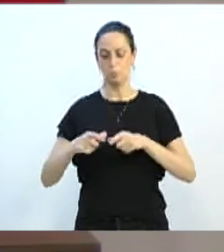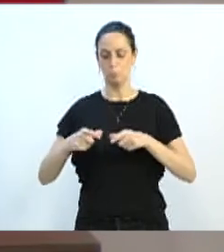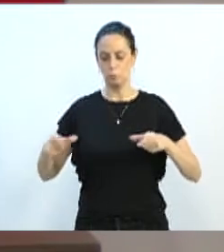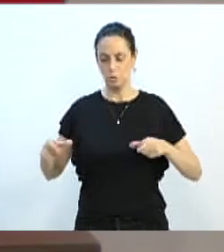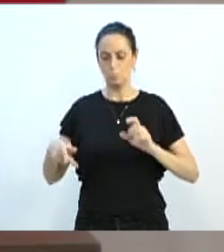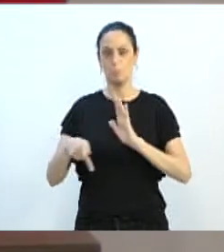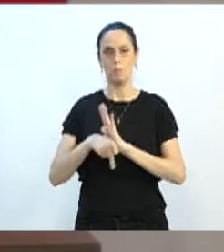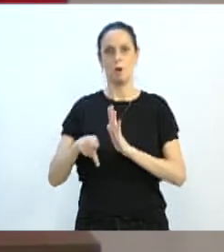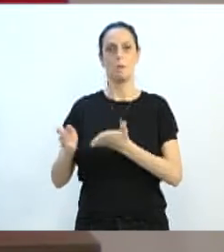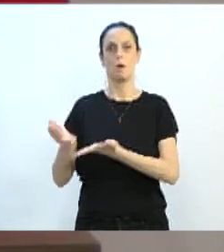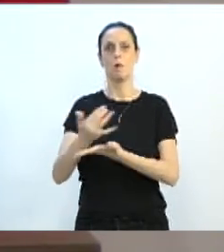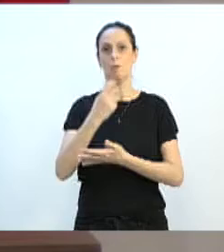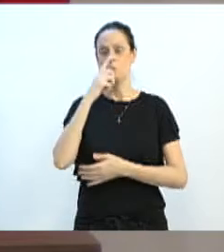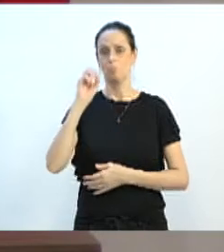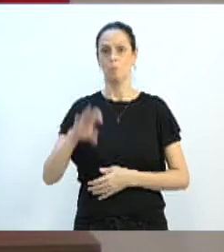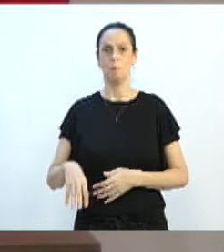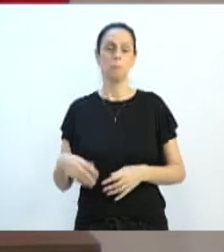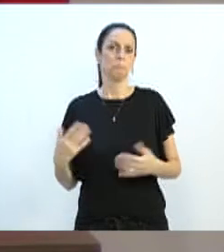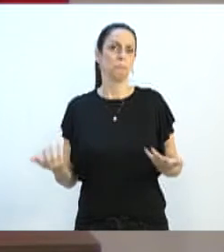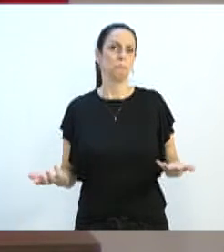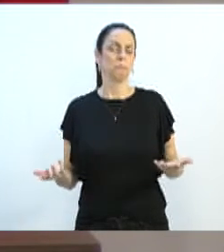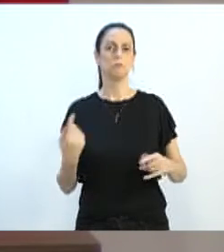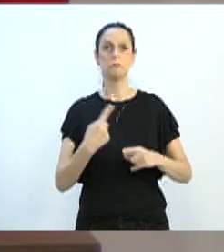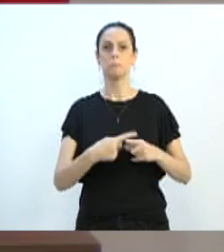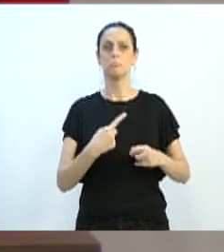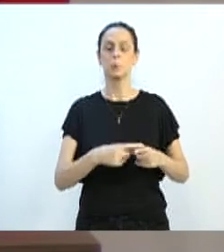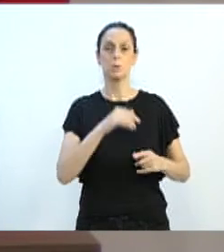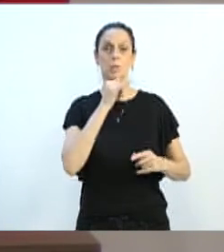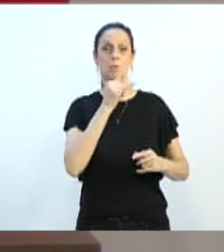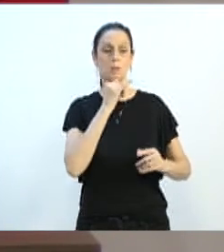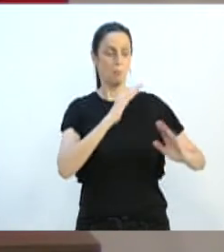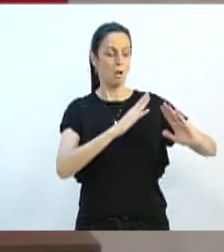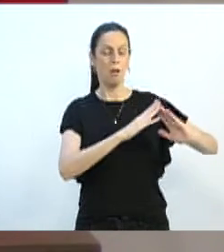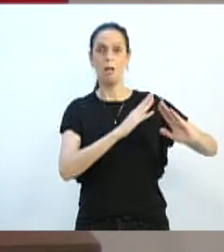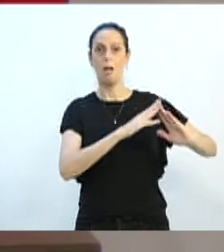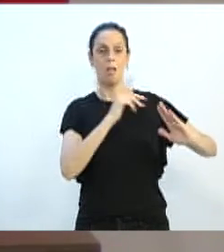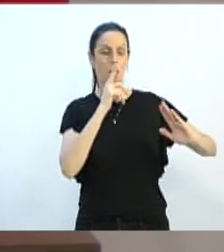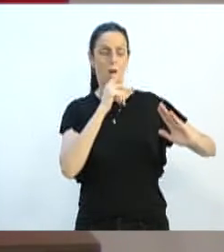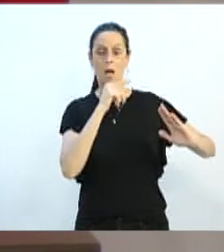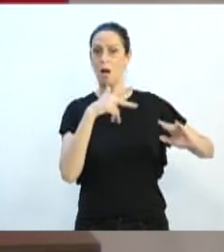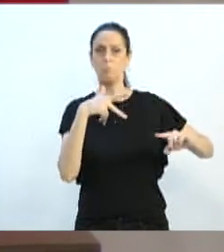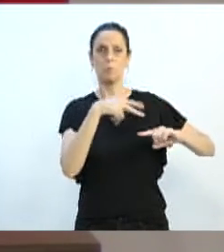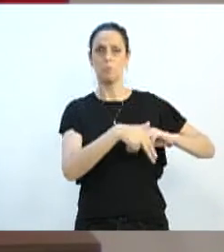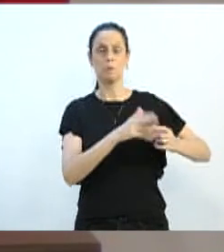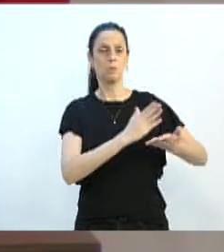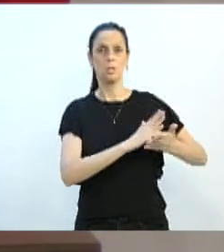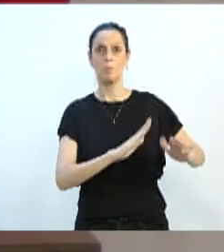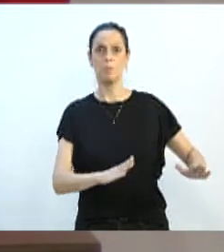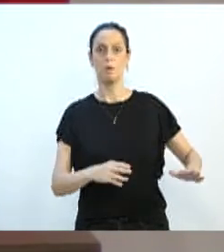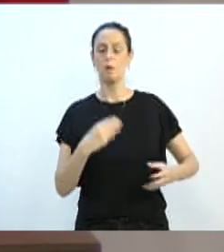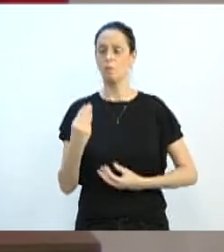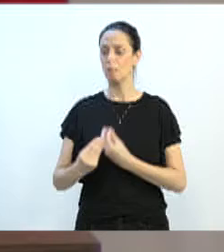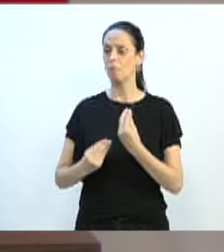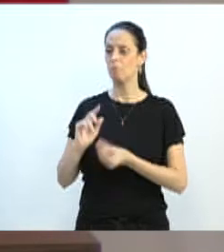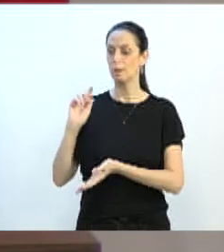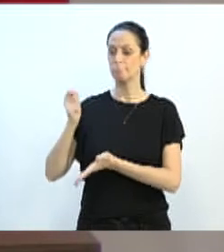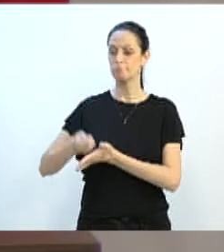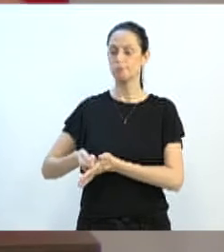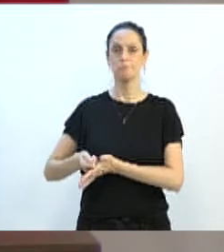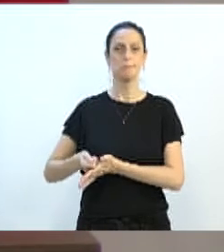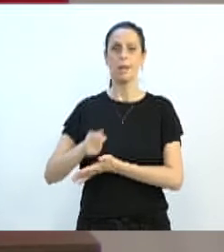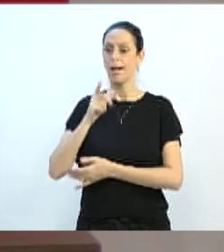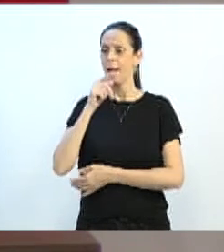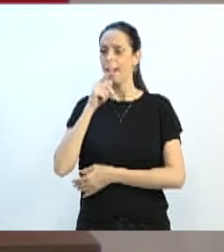Porque o cidadão não sabe que ele cortou a água, ele tirou tudo fora e ainda ficou uma conta de lixo. Sendo que ele foi